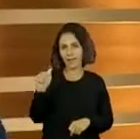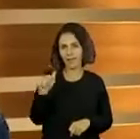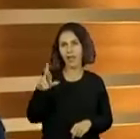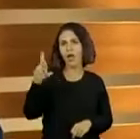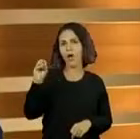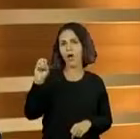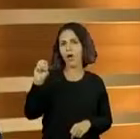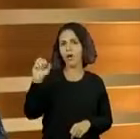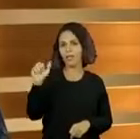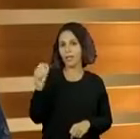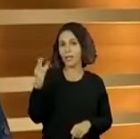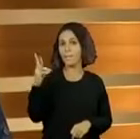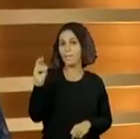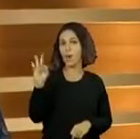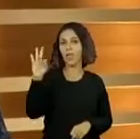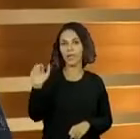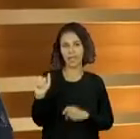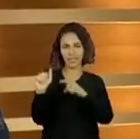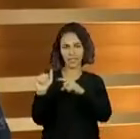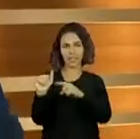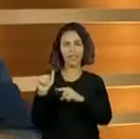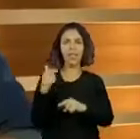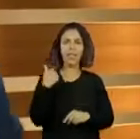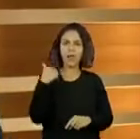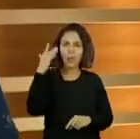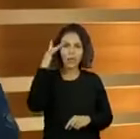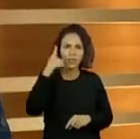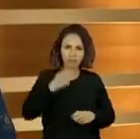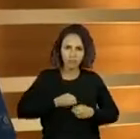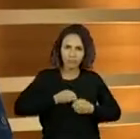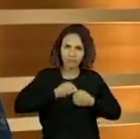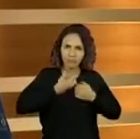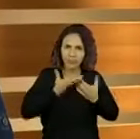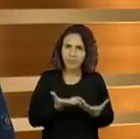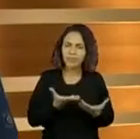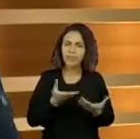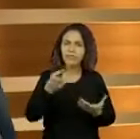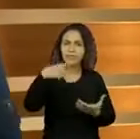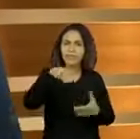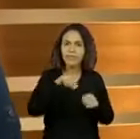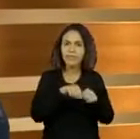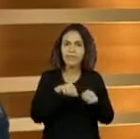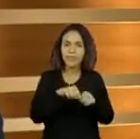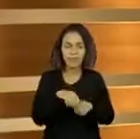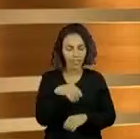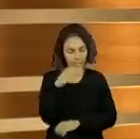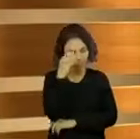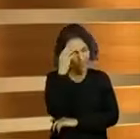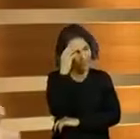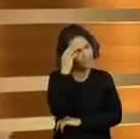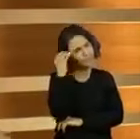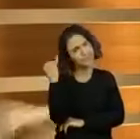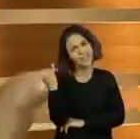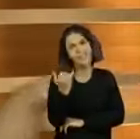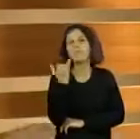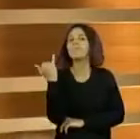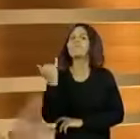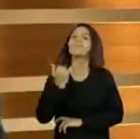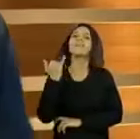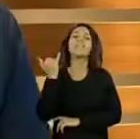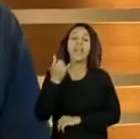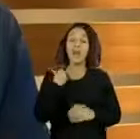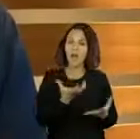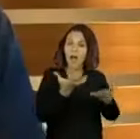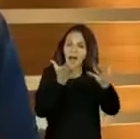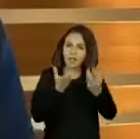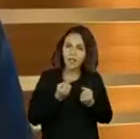Falei que ia comentar e eu achei esse poema, essa inspiração que vocês nos trazem muito importante. E quando eu recebi